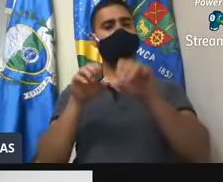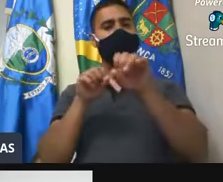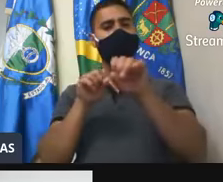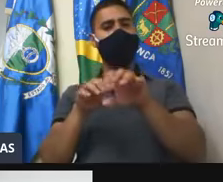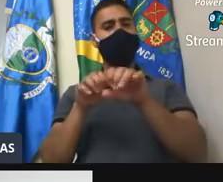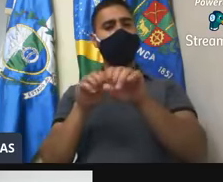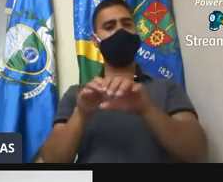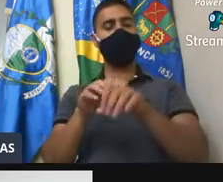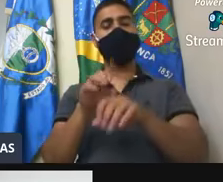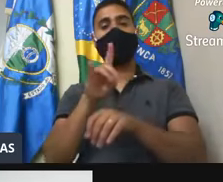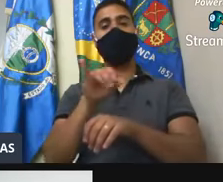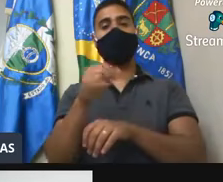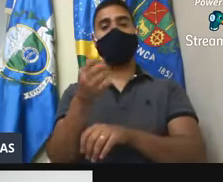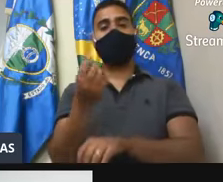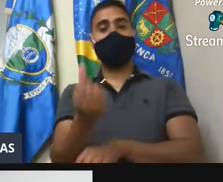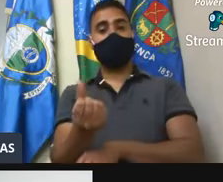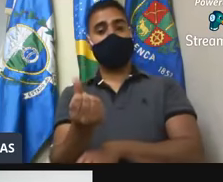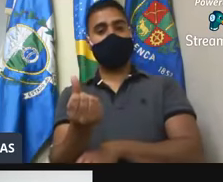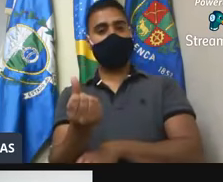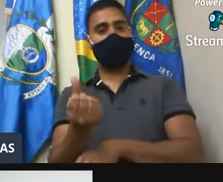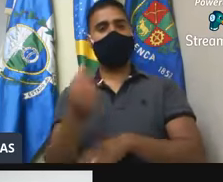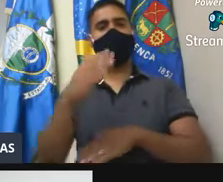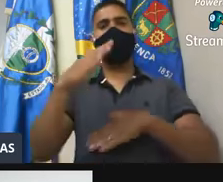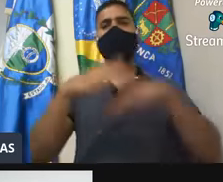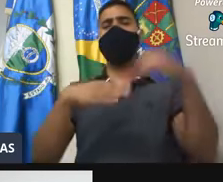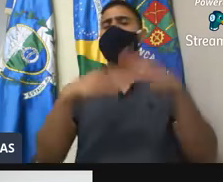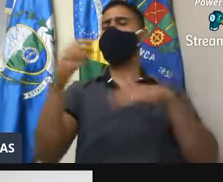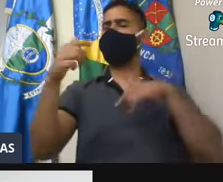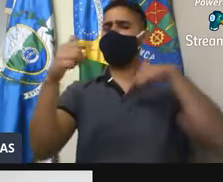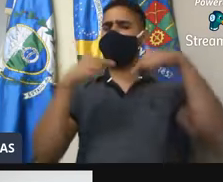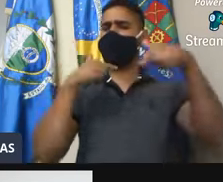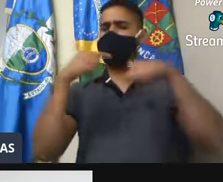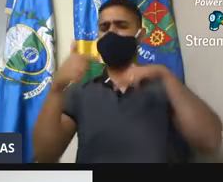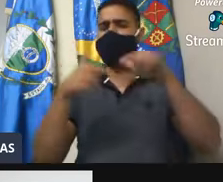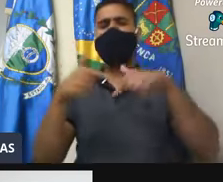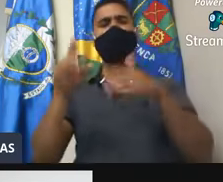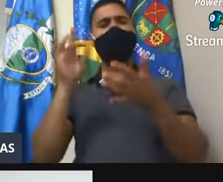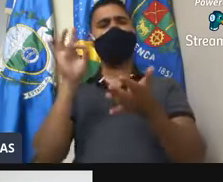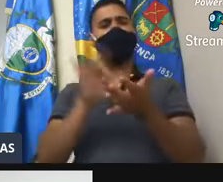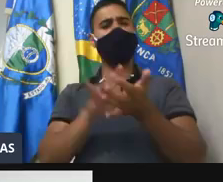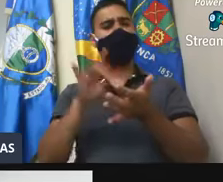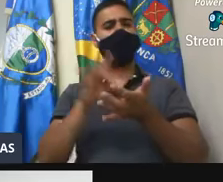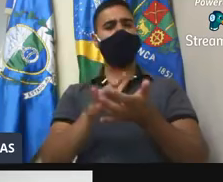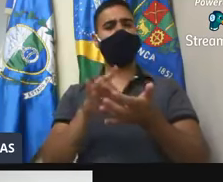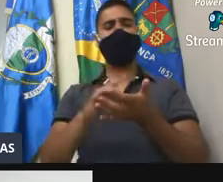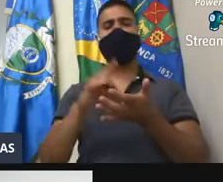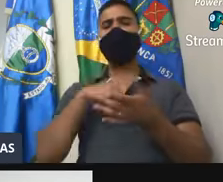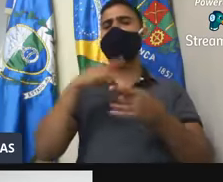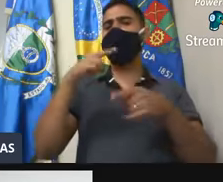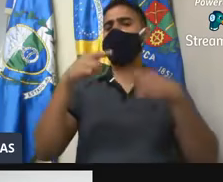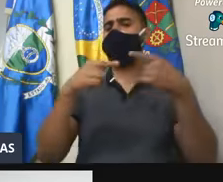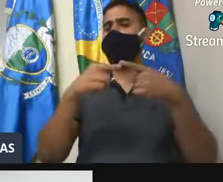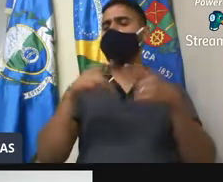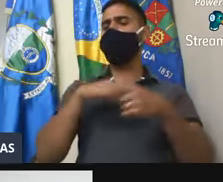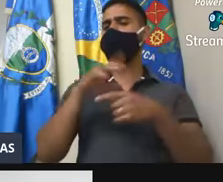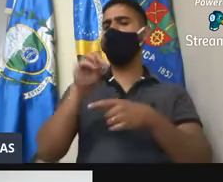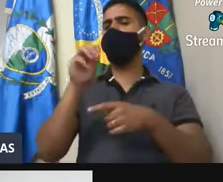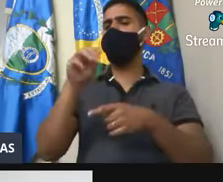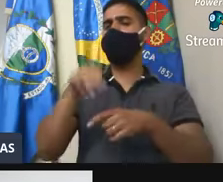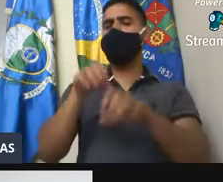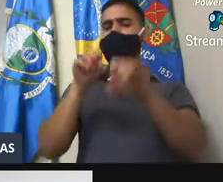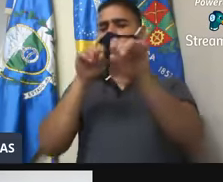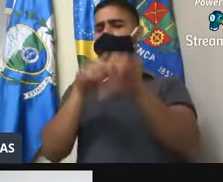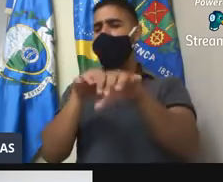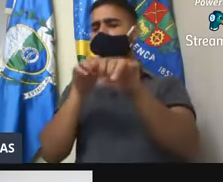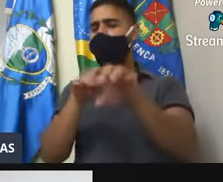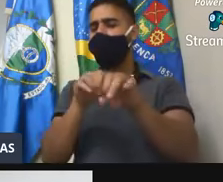dia 6 hoje. Profissionais que lutam e verdadeiramente tem a função e o dom de educar,